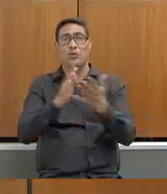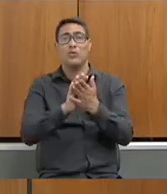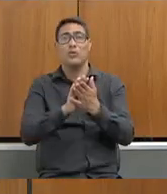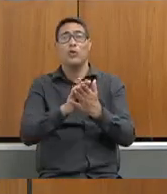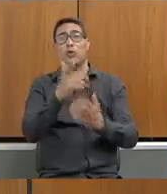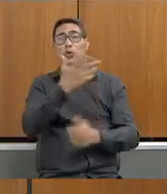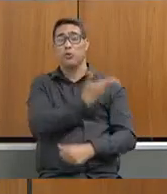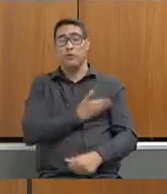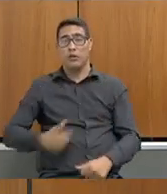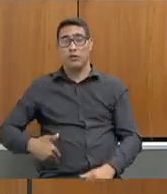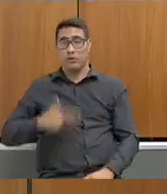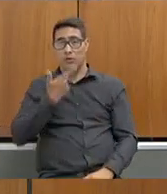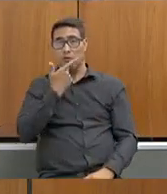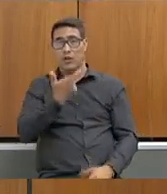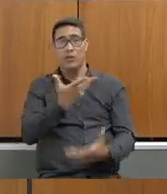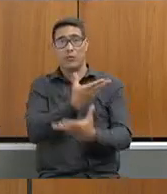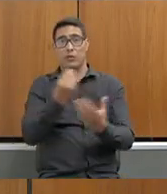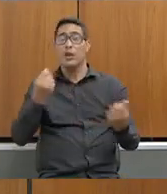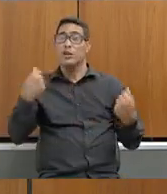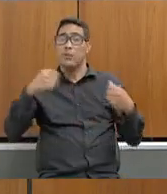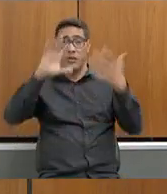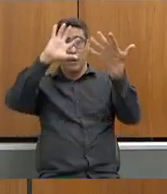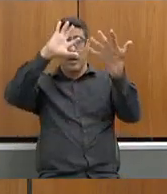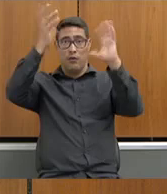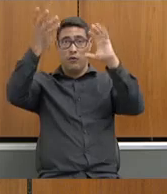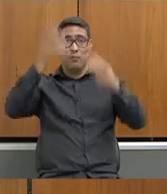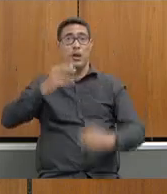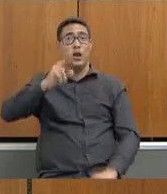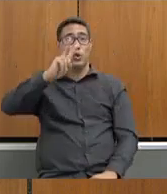tem falado bastante, nós precisamos de reformar duas mil escolas.